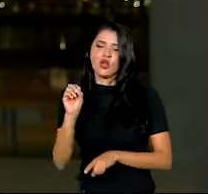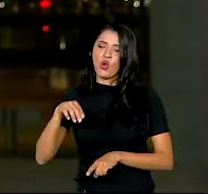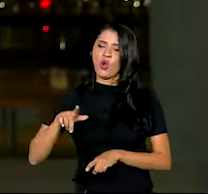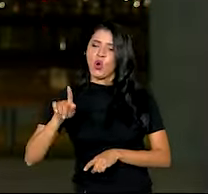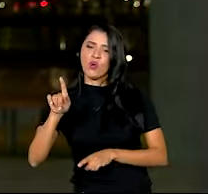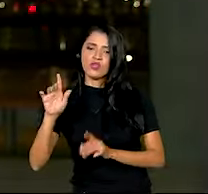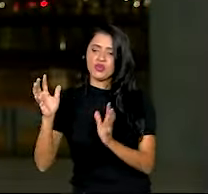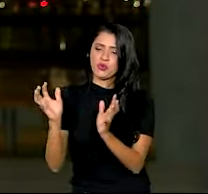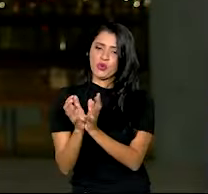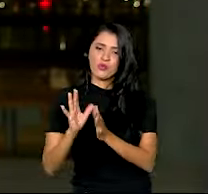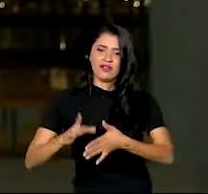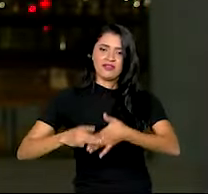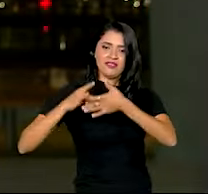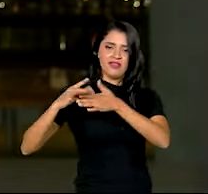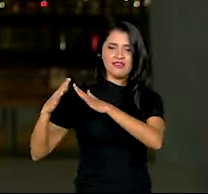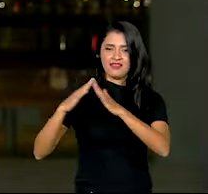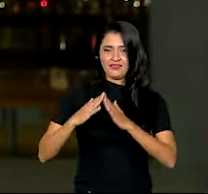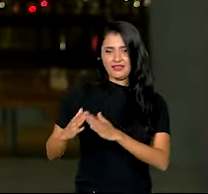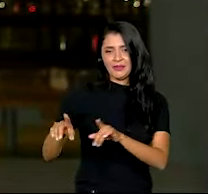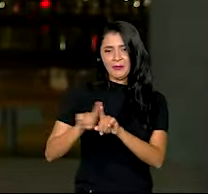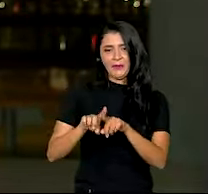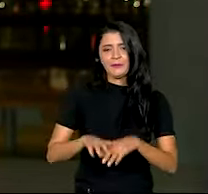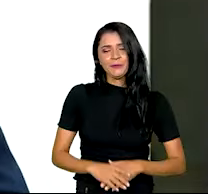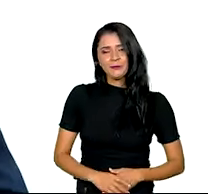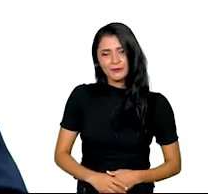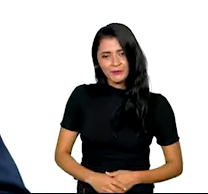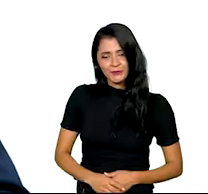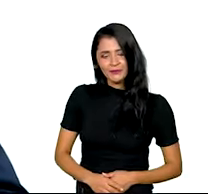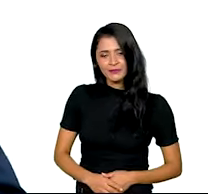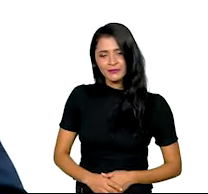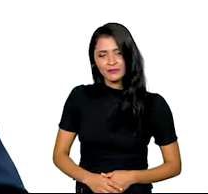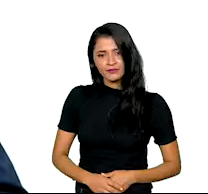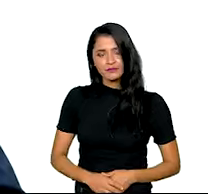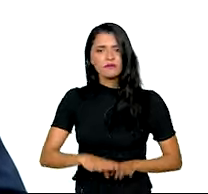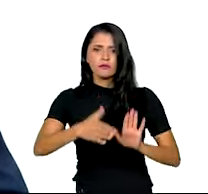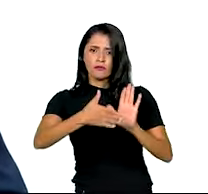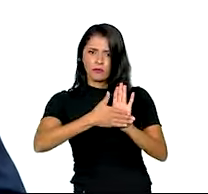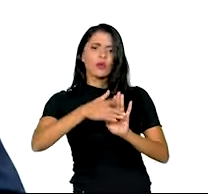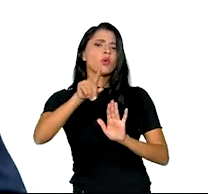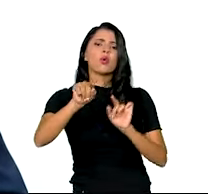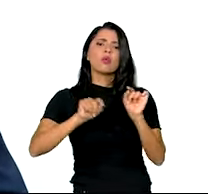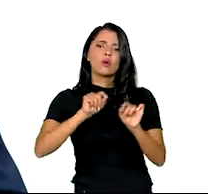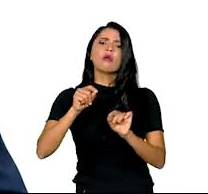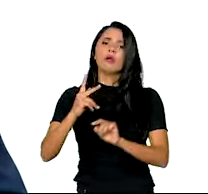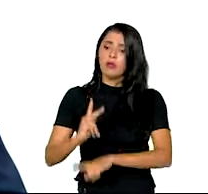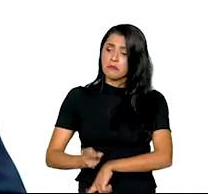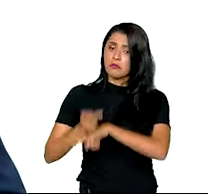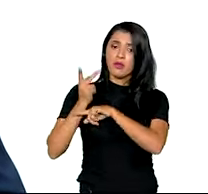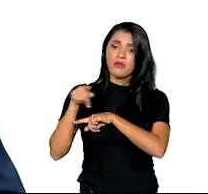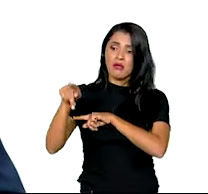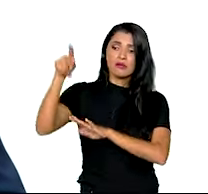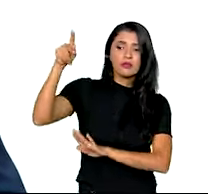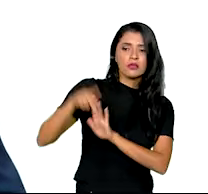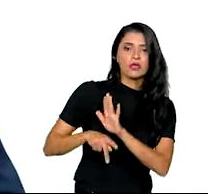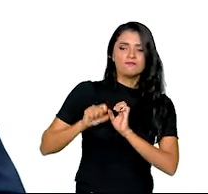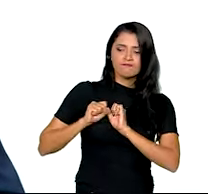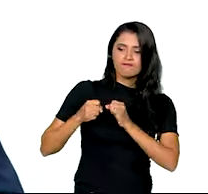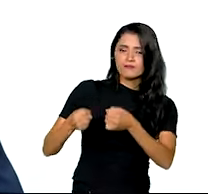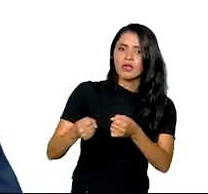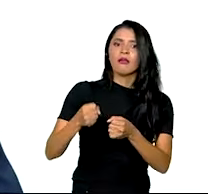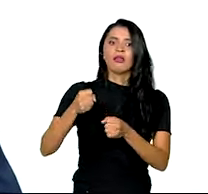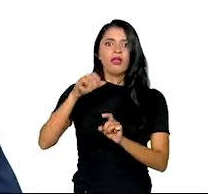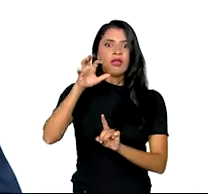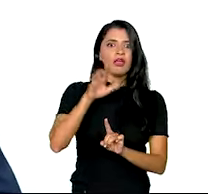grupos e lideranças periféricas. A proposta é premiar essas iniciativas que causam um impacto